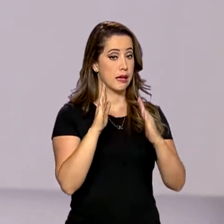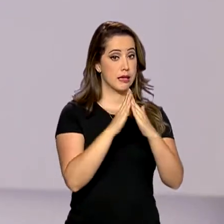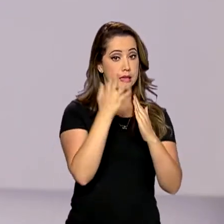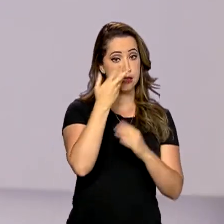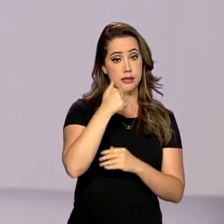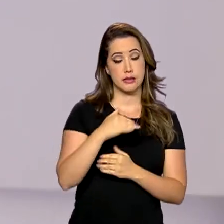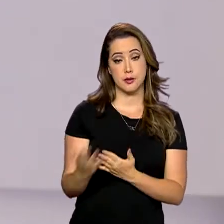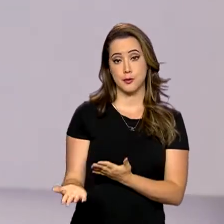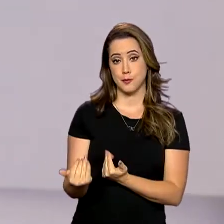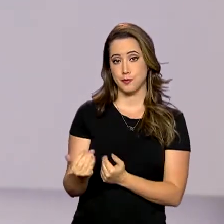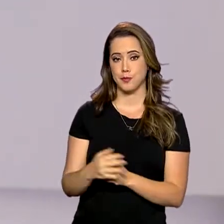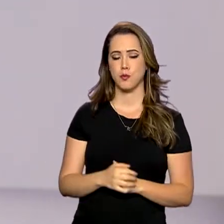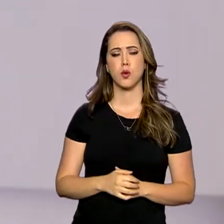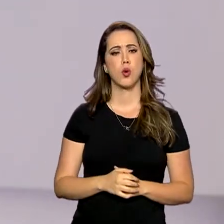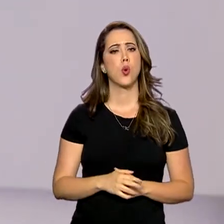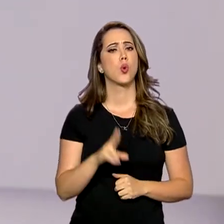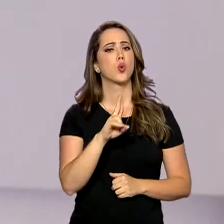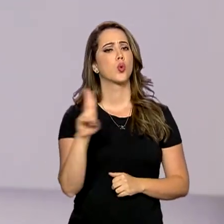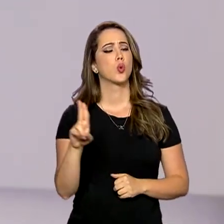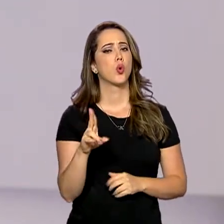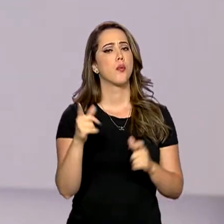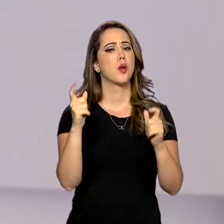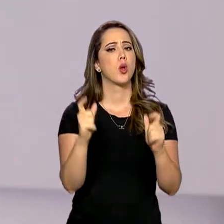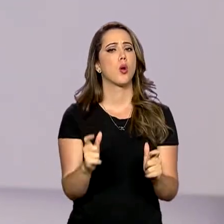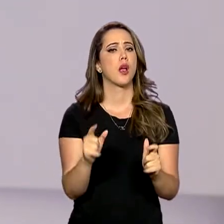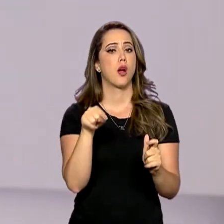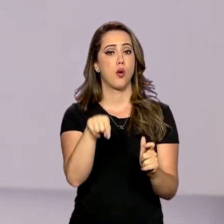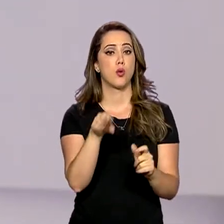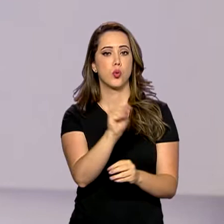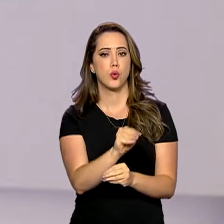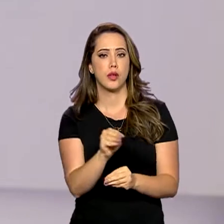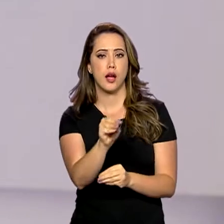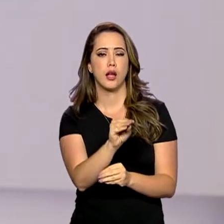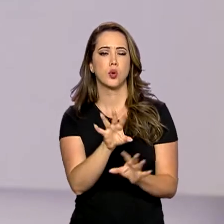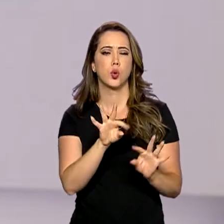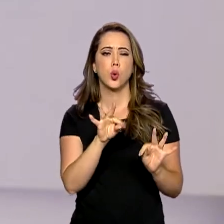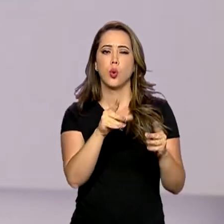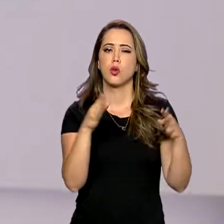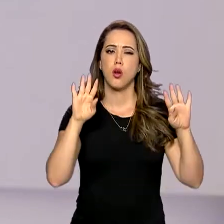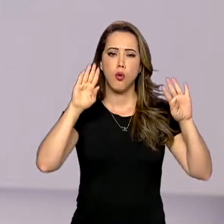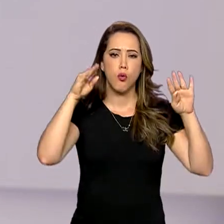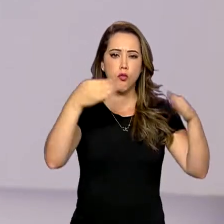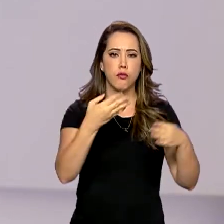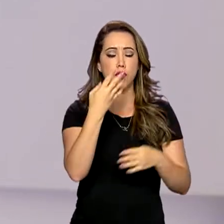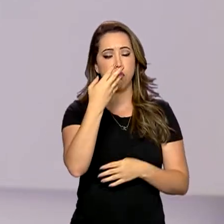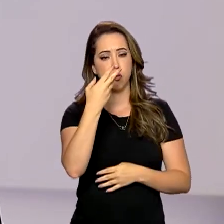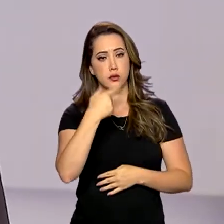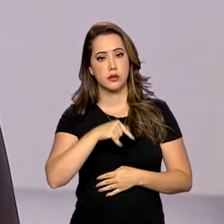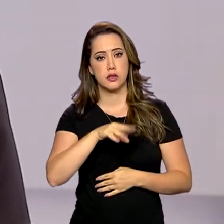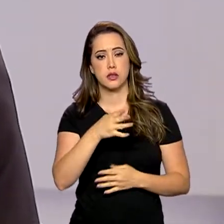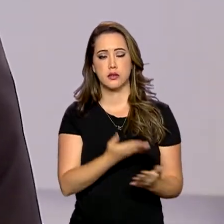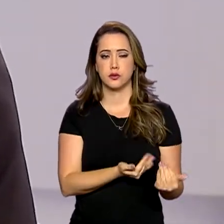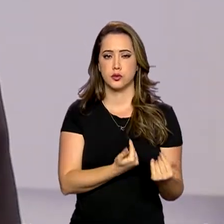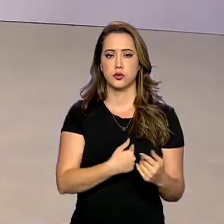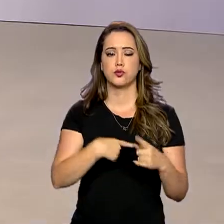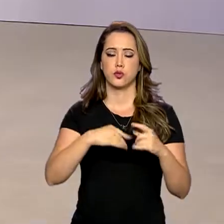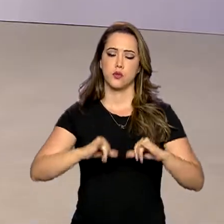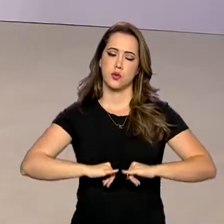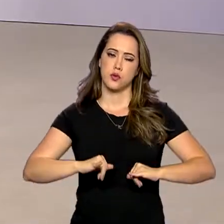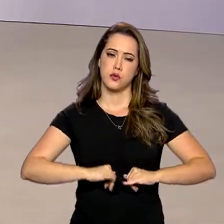Criança e do Adolescente. O nome é dado aos centros de atendimento integrado voltados a vítimas ou testemunhas de violência.